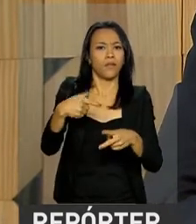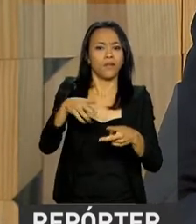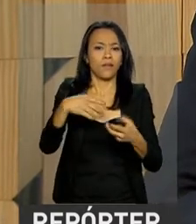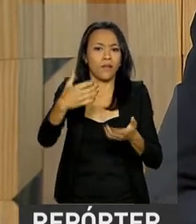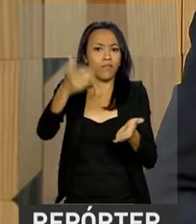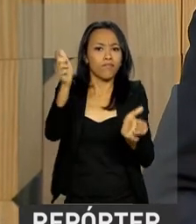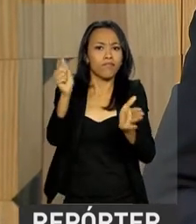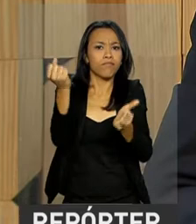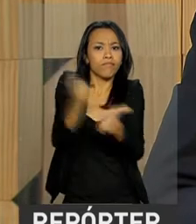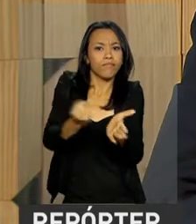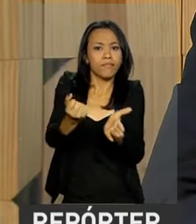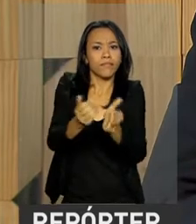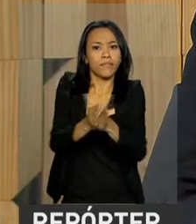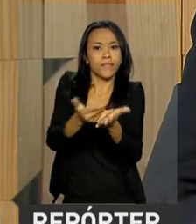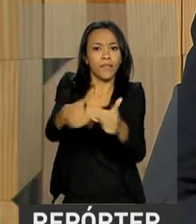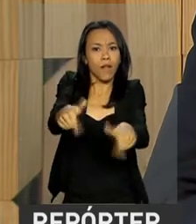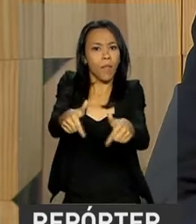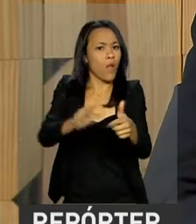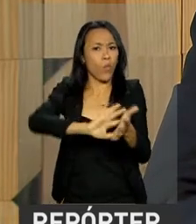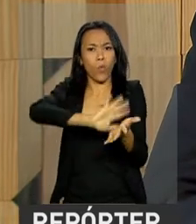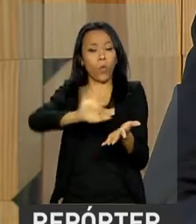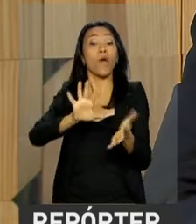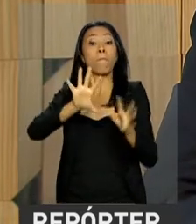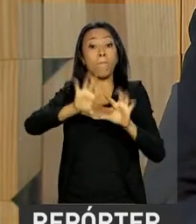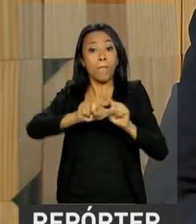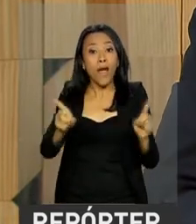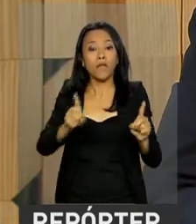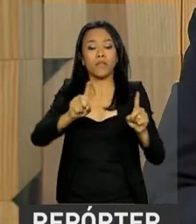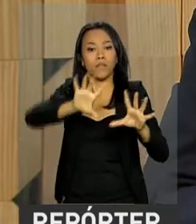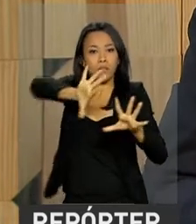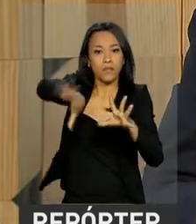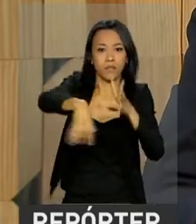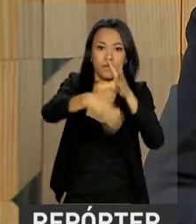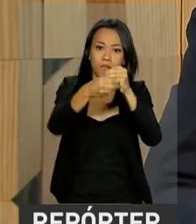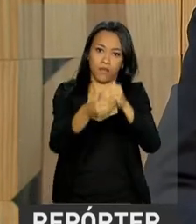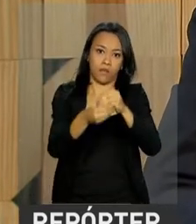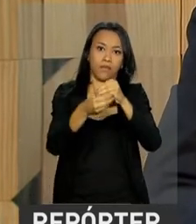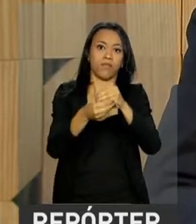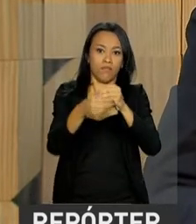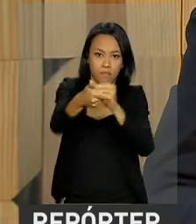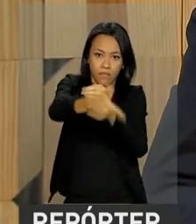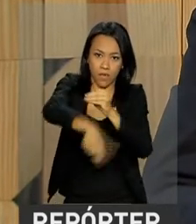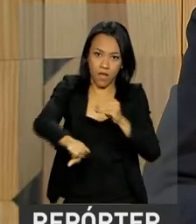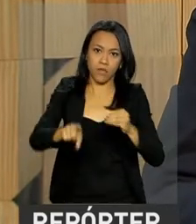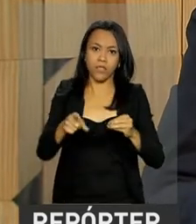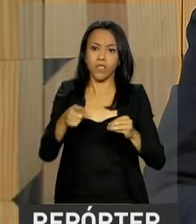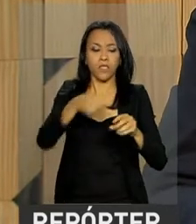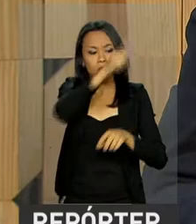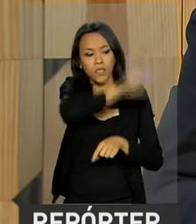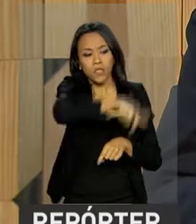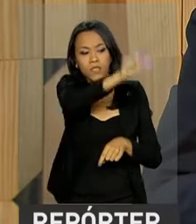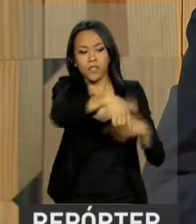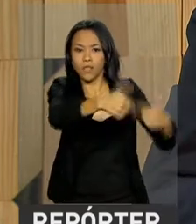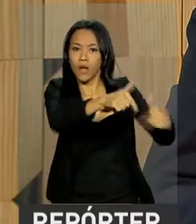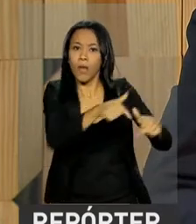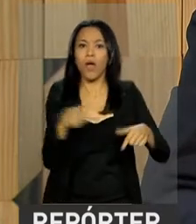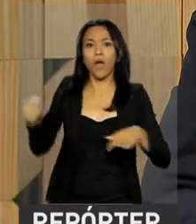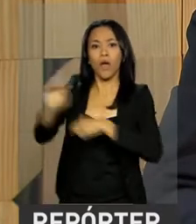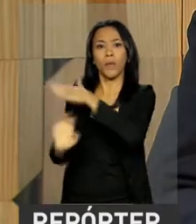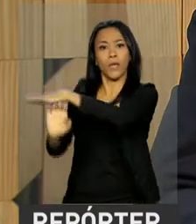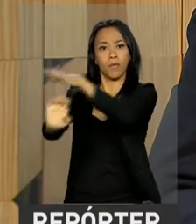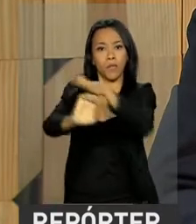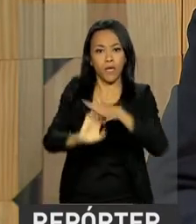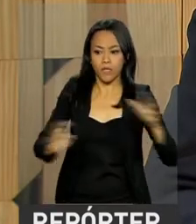Ela simplesmente amplia as condições de o empregado e o empregador poderem fazer acordos sobre jornada de